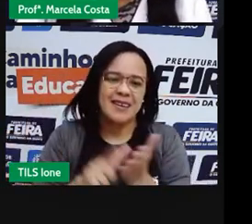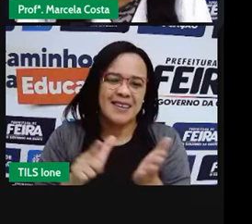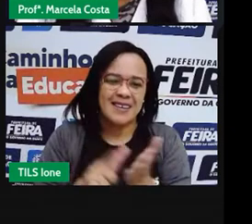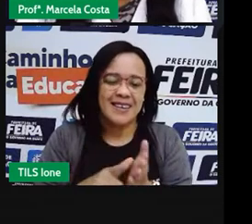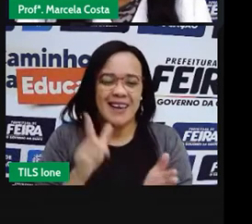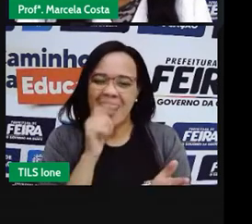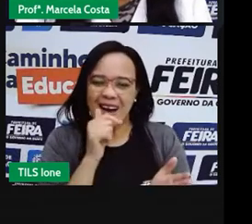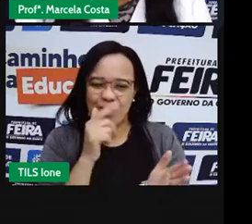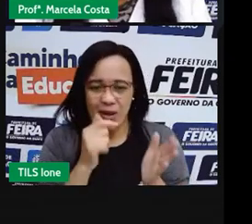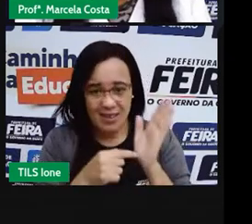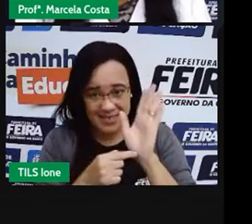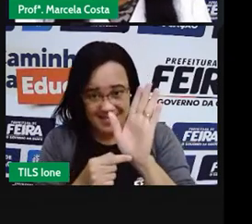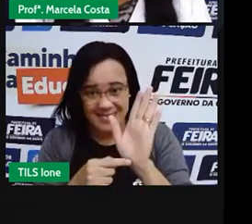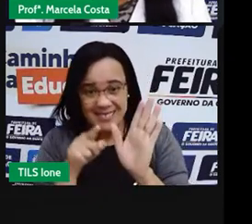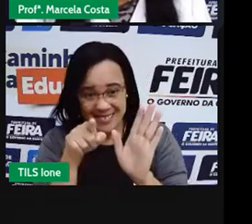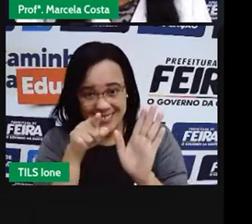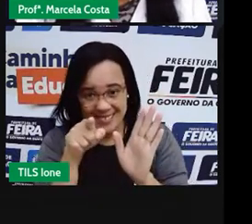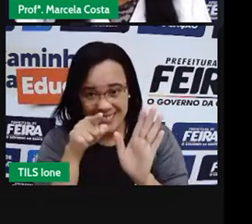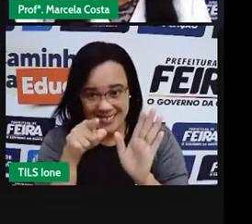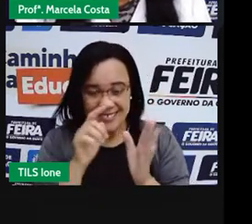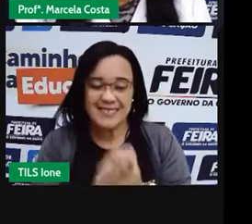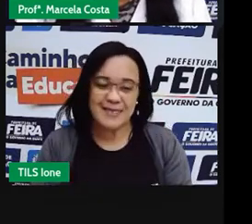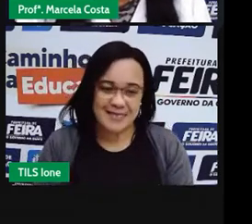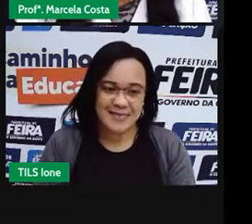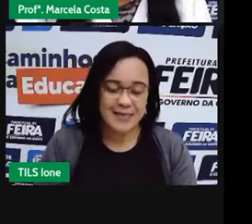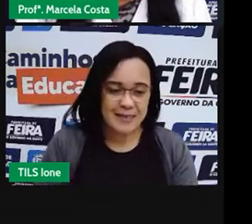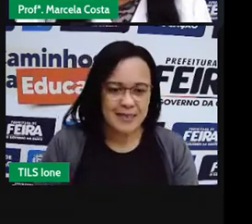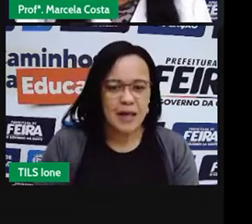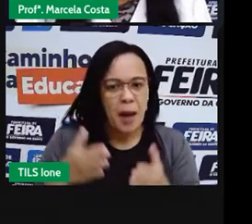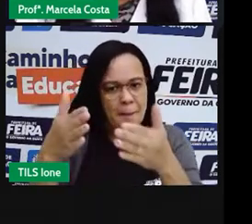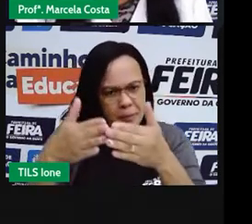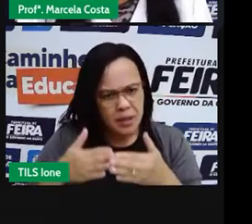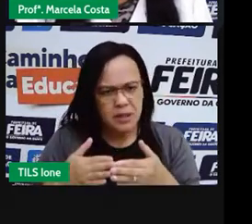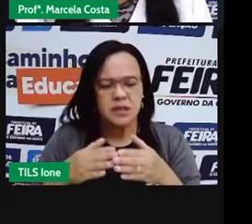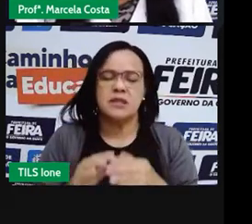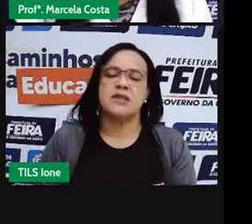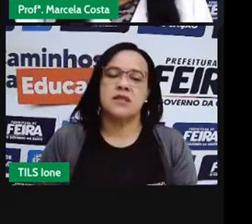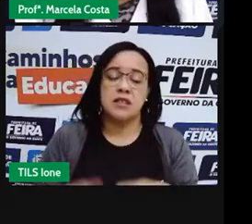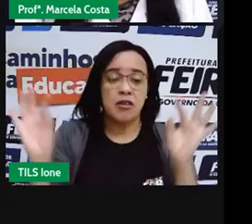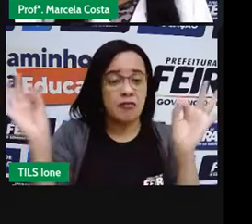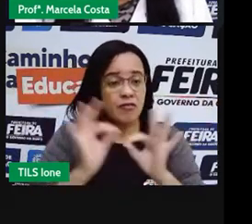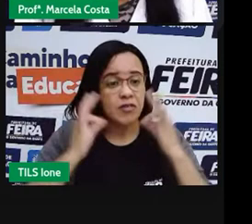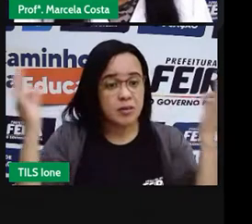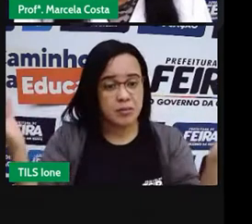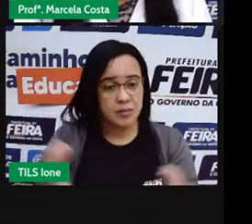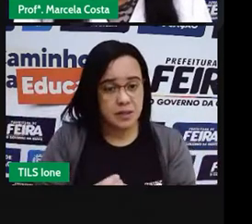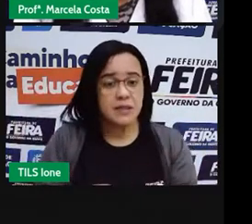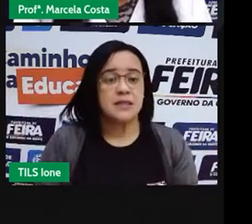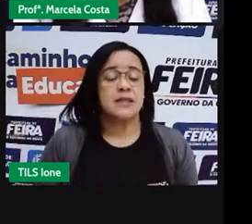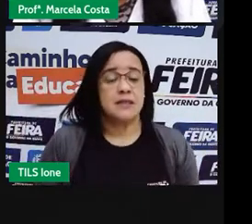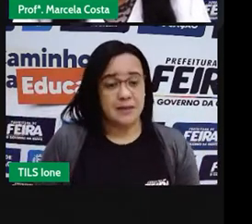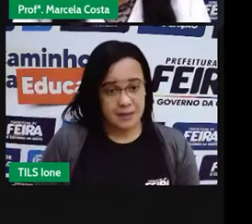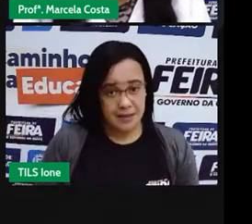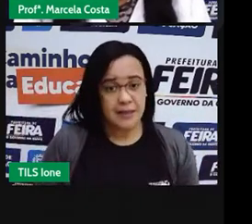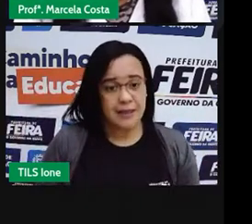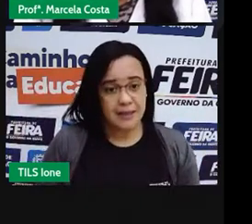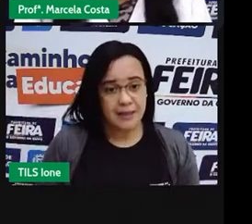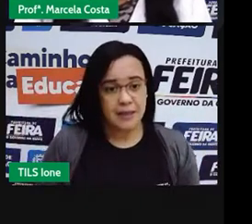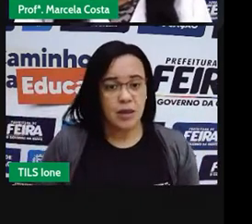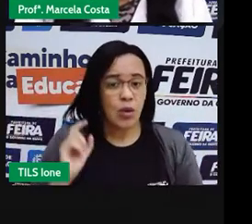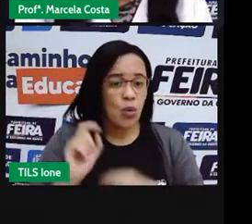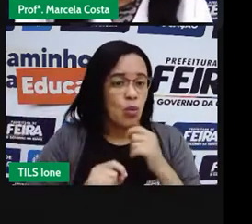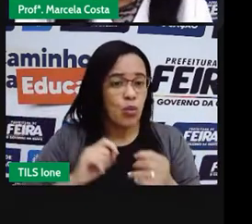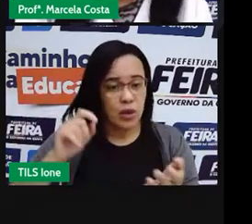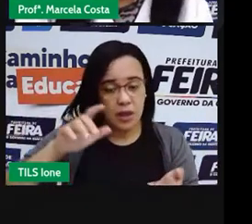Agora, vou pedir para você, pede aí para o seu familiar, para o seu responsável, te dar uma ponta de água